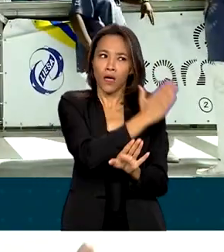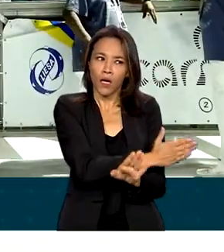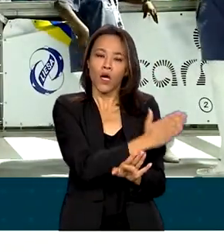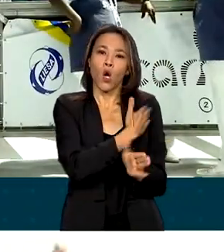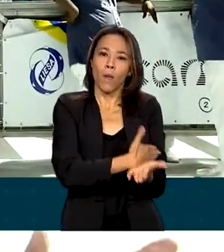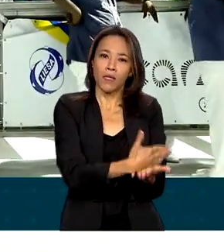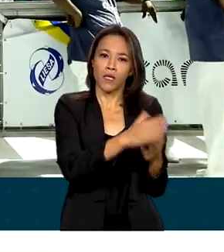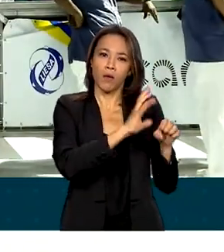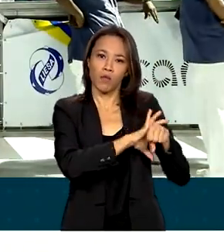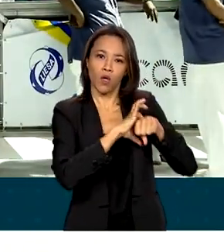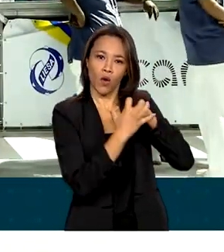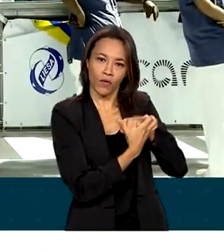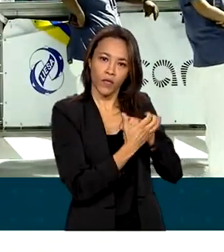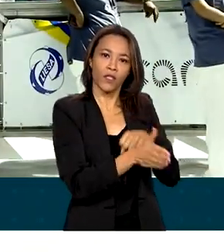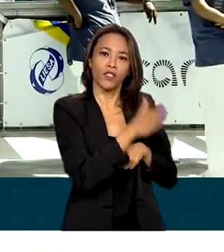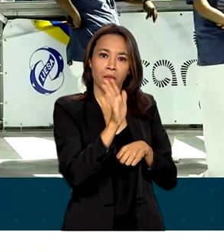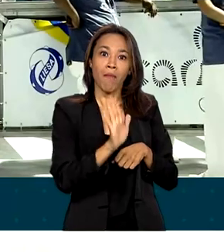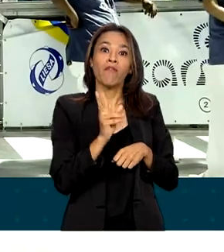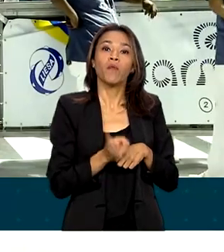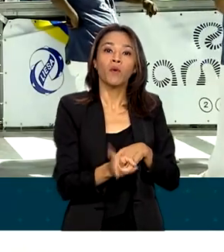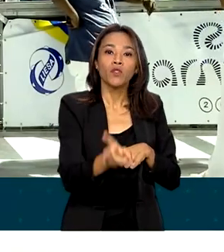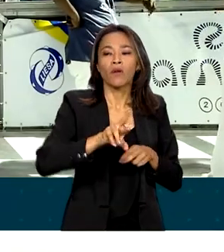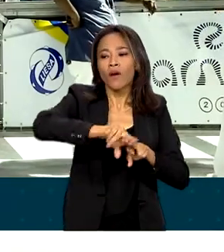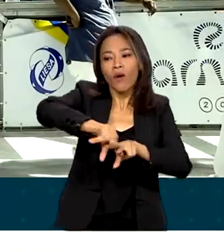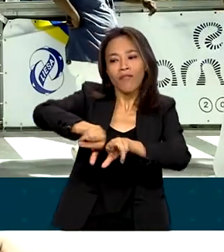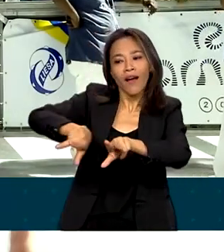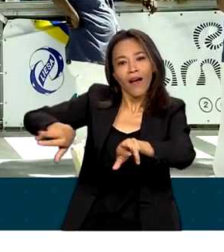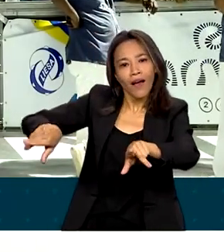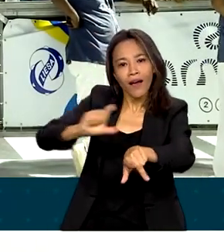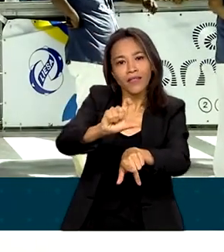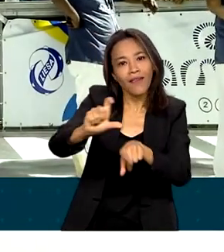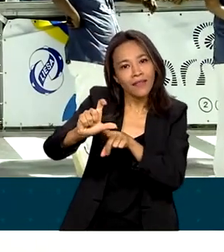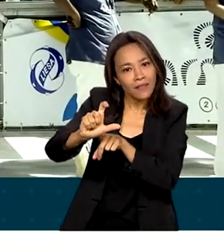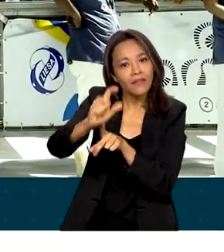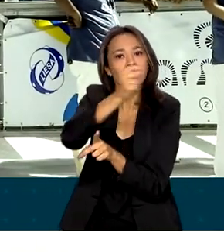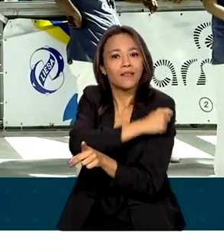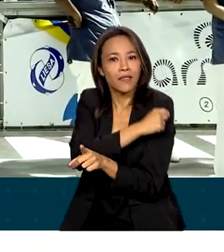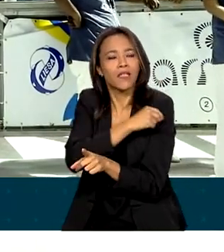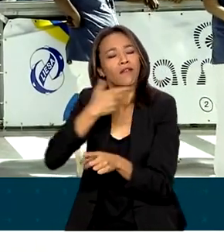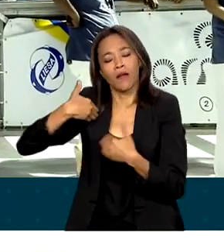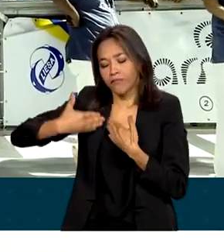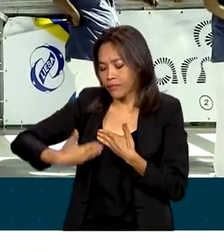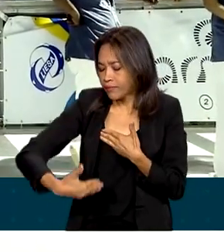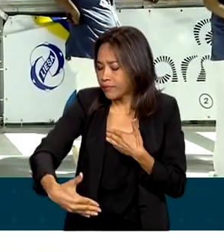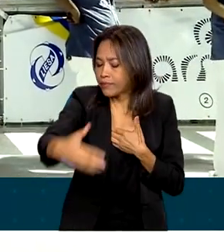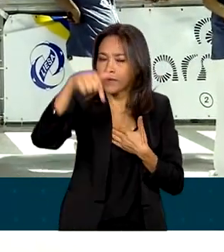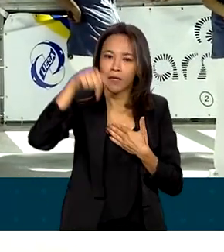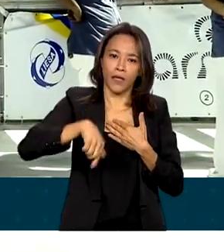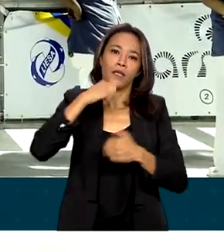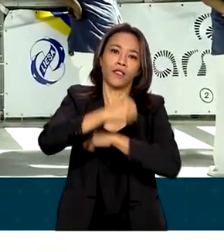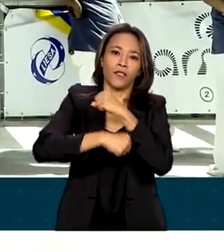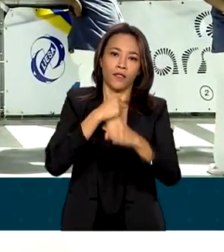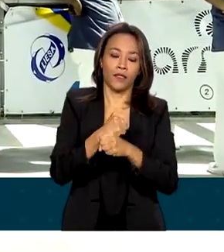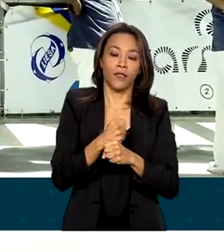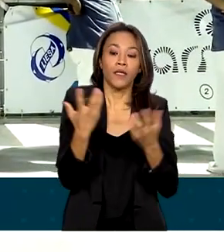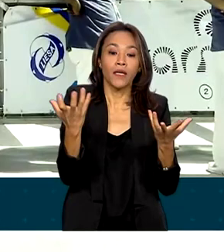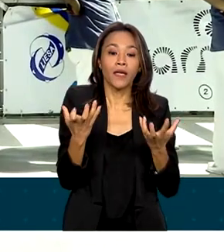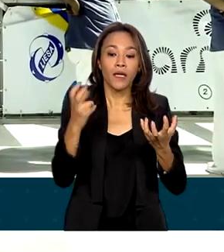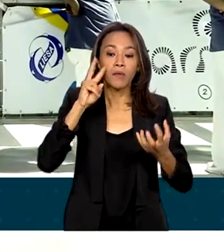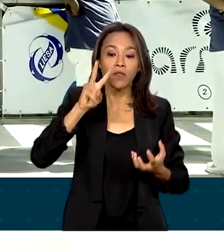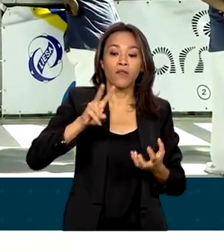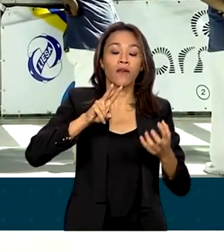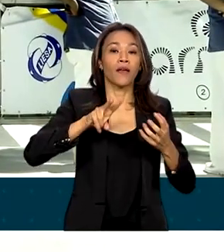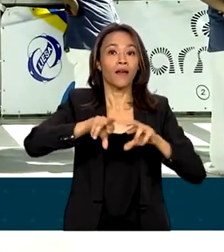vamos abarcar todas as vacinas. Vai ser um movimento que vai durar todo esse ano e queremos ver todas as